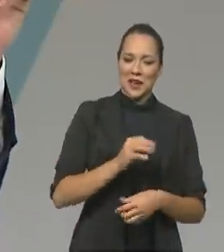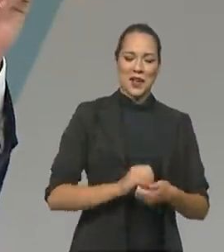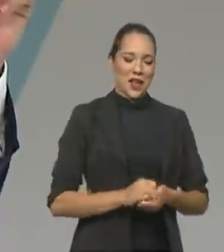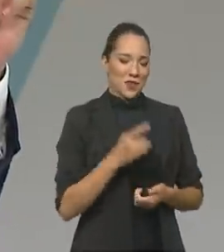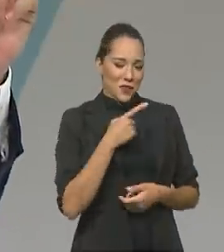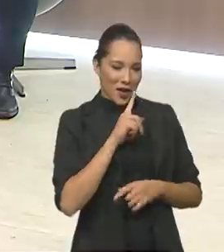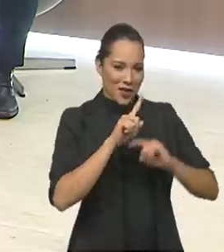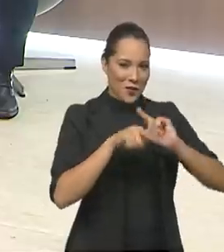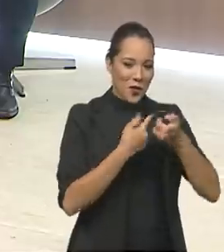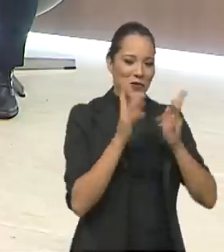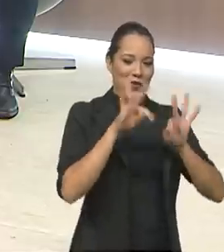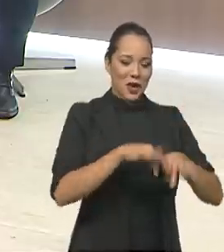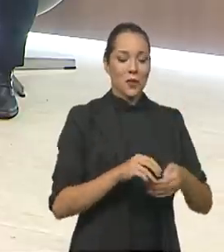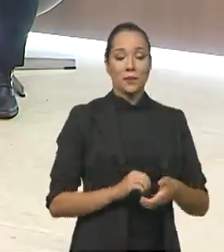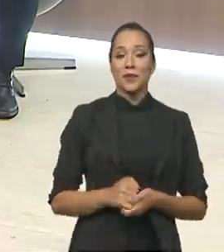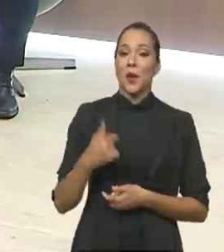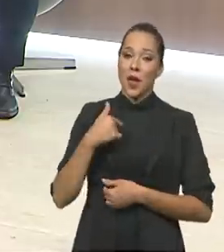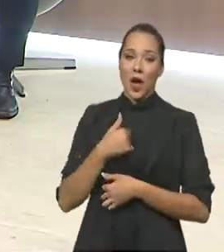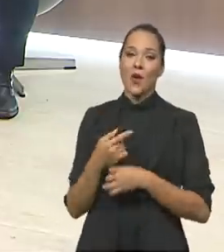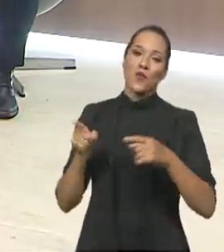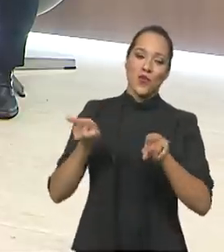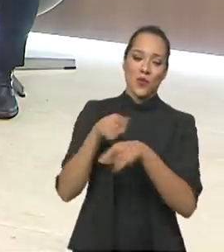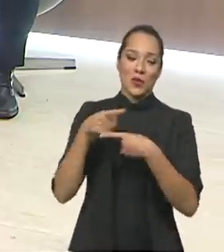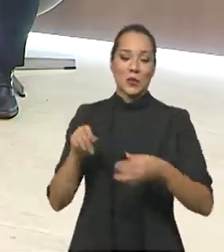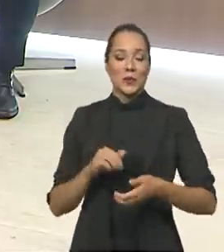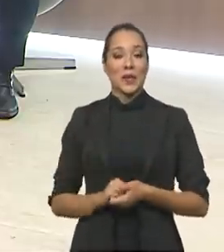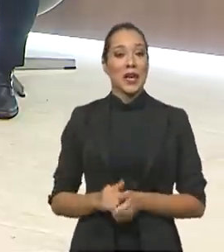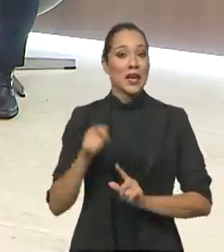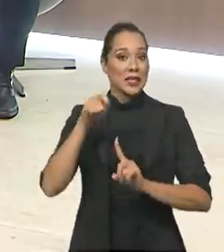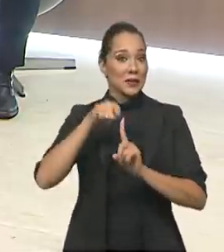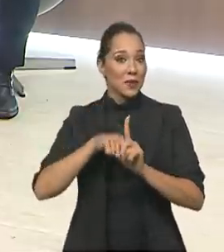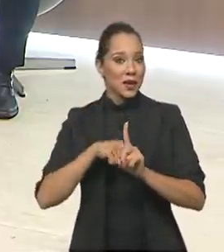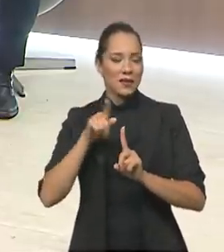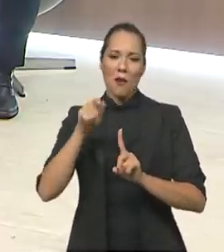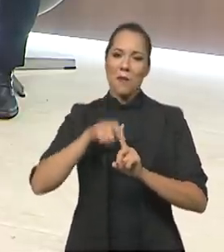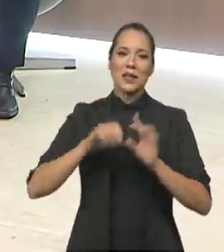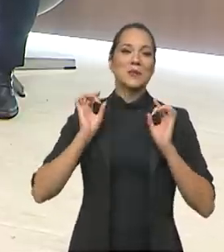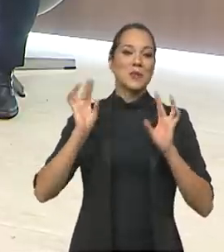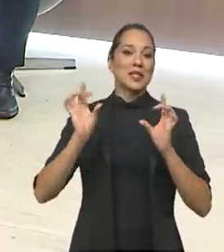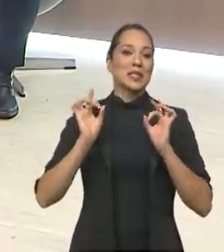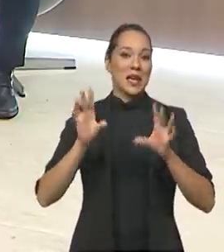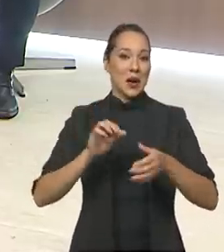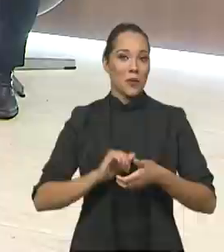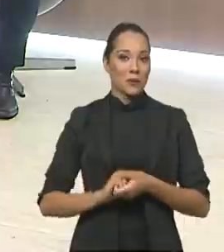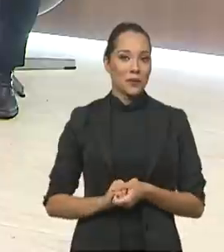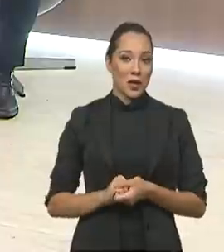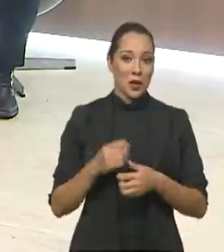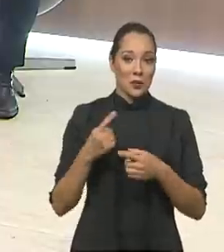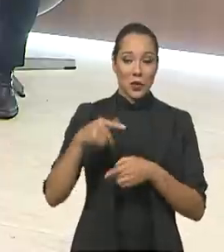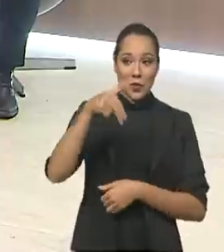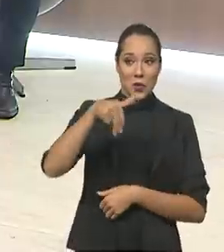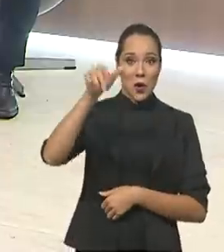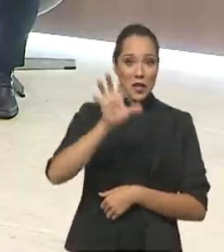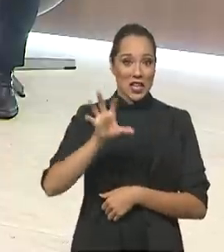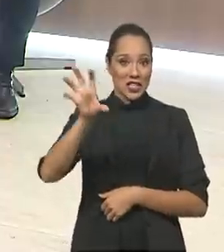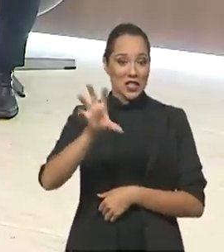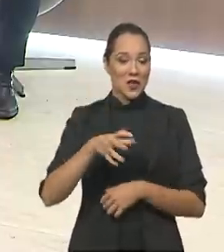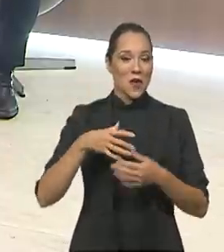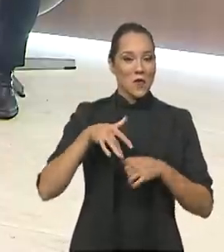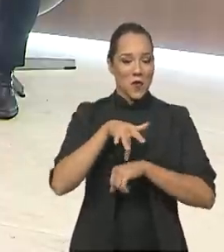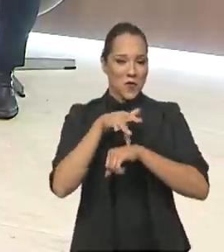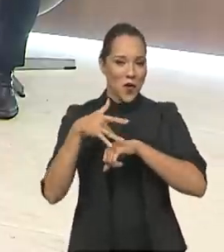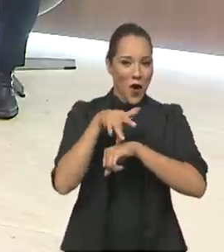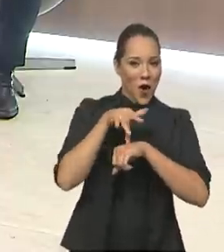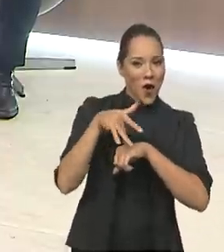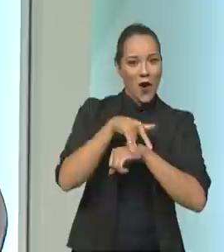palhinha para a gente no final. músico, né? E esse mês é um mês especial para o nordestino, para o forró como